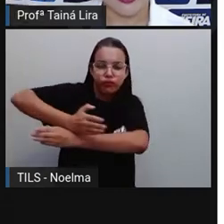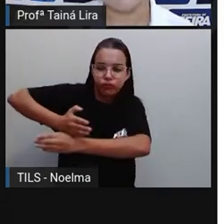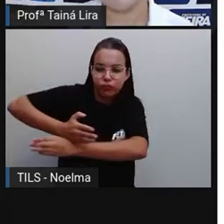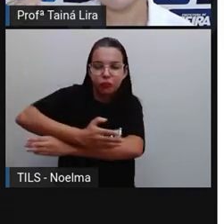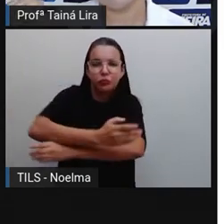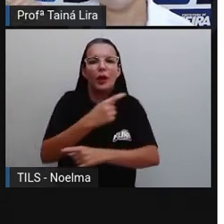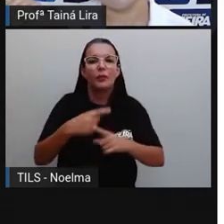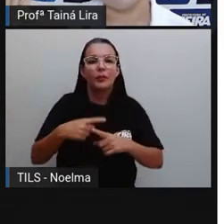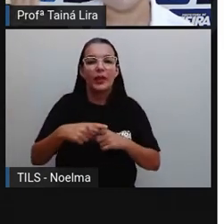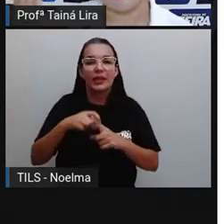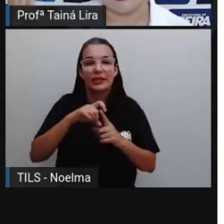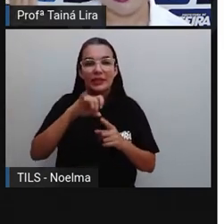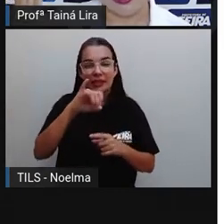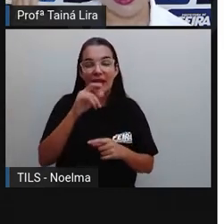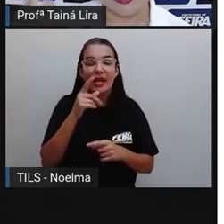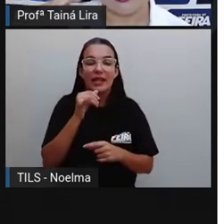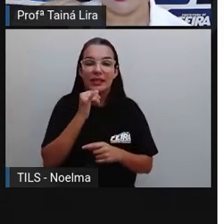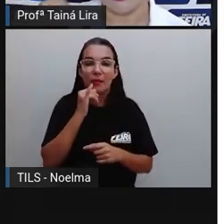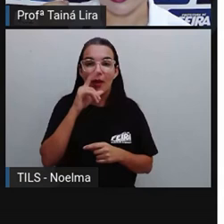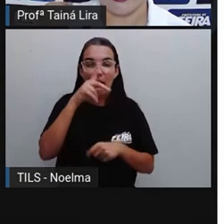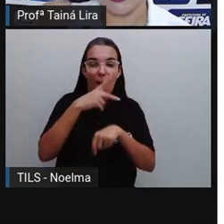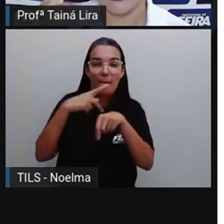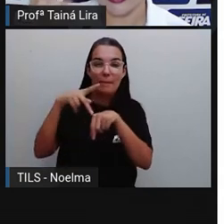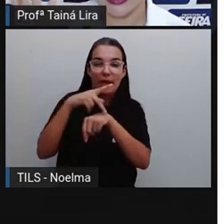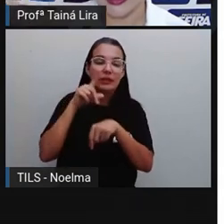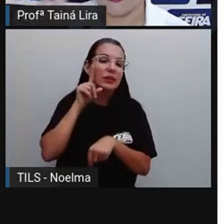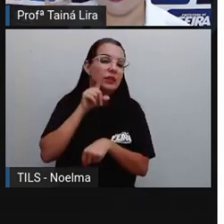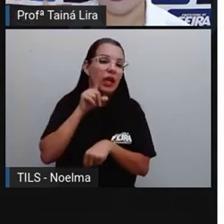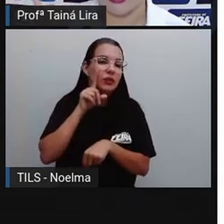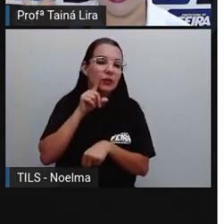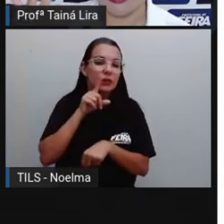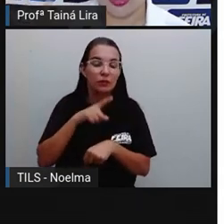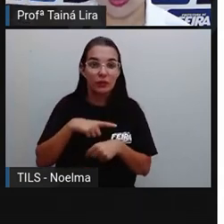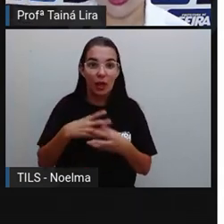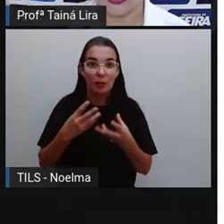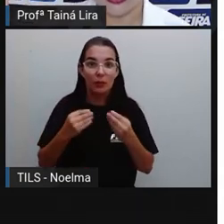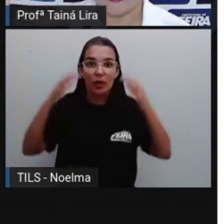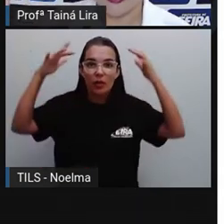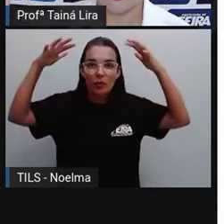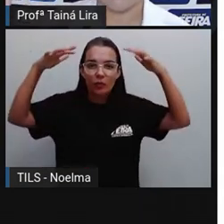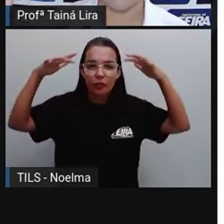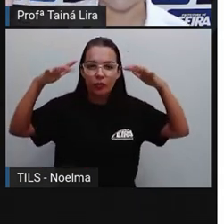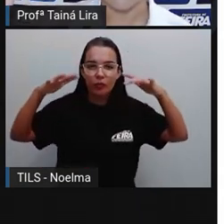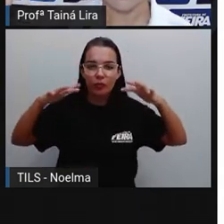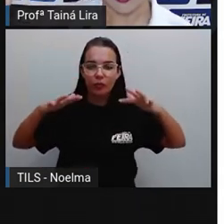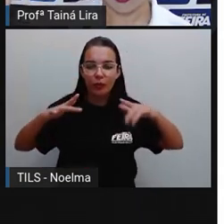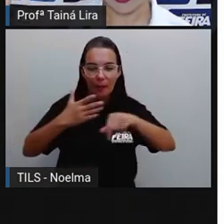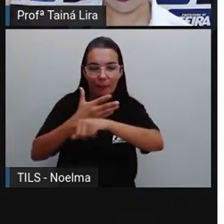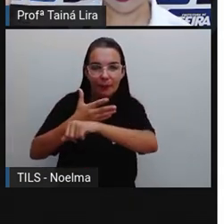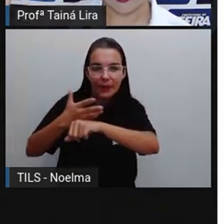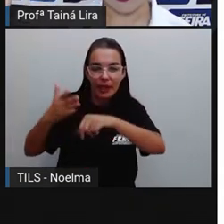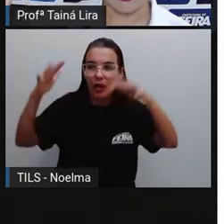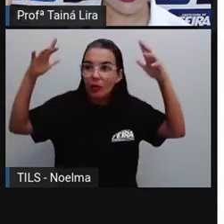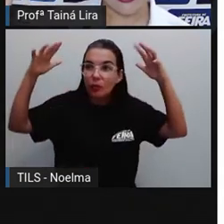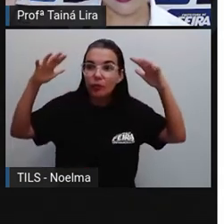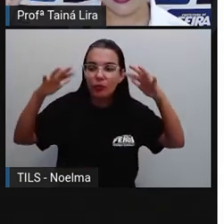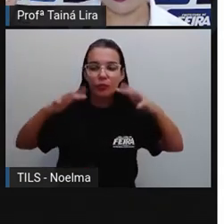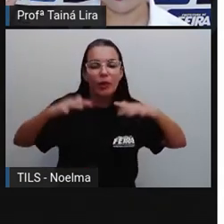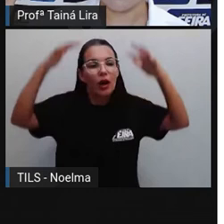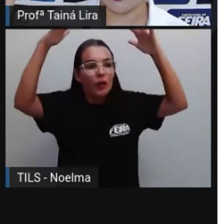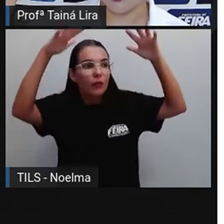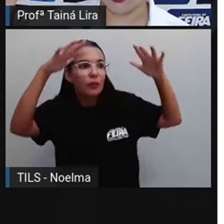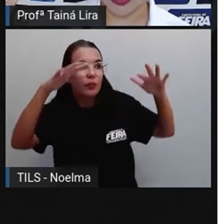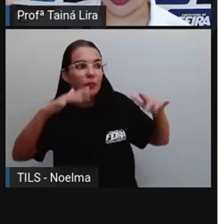nevam muito. Por exemplo, nos Estados Unidos é um local que neva muito e eu vejo muito, né, passando, quando tá com muita